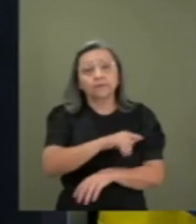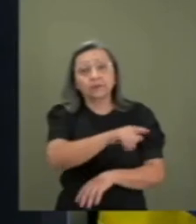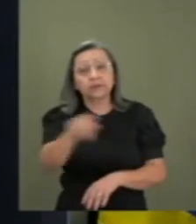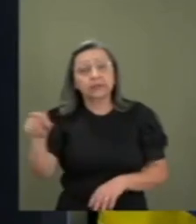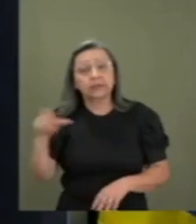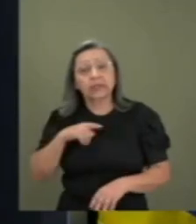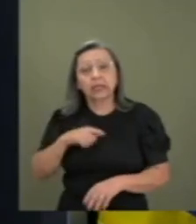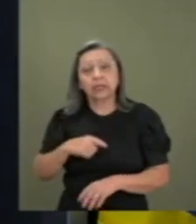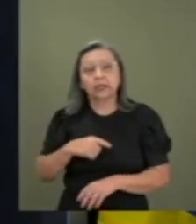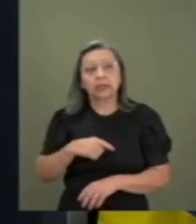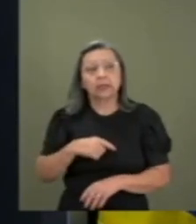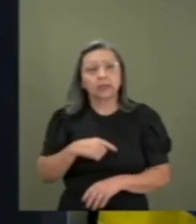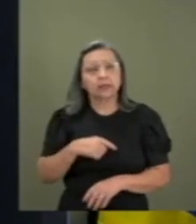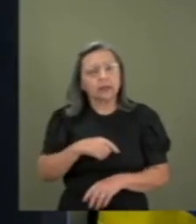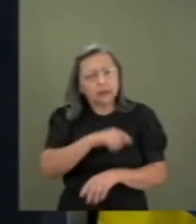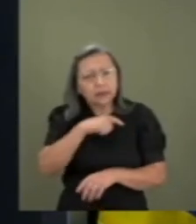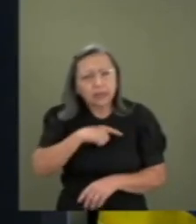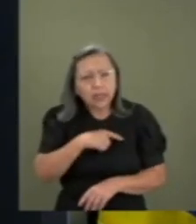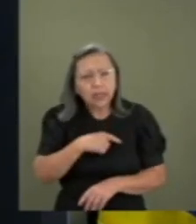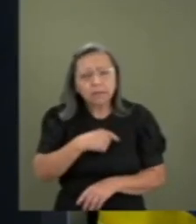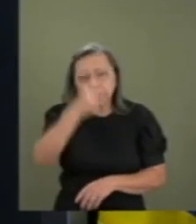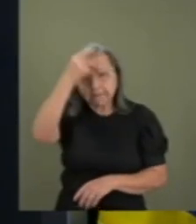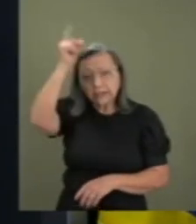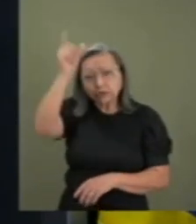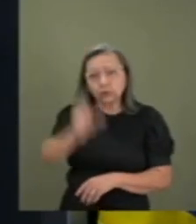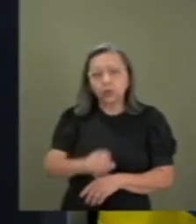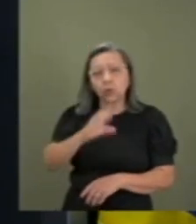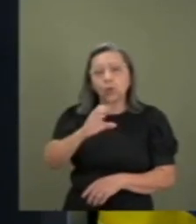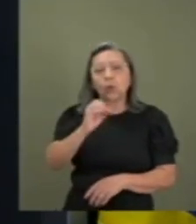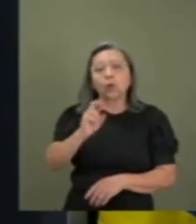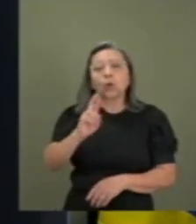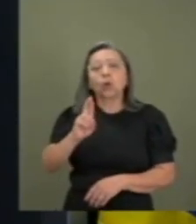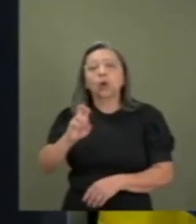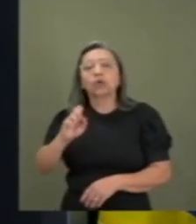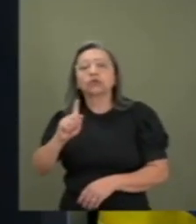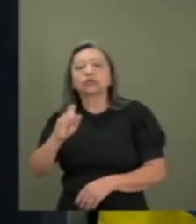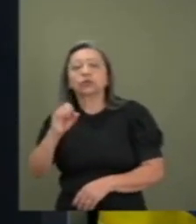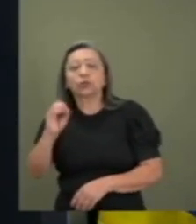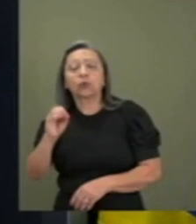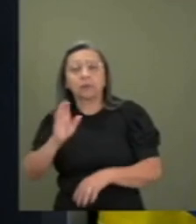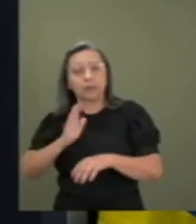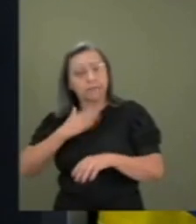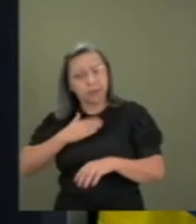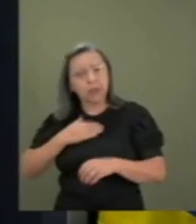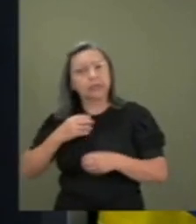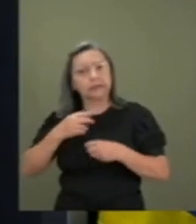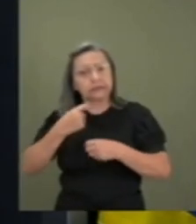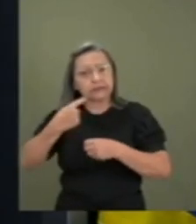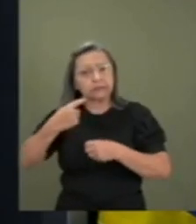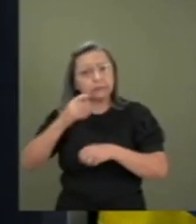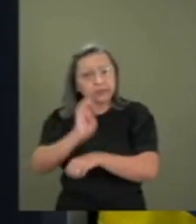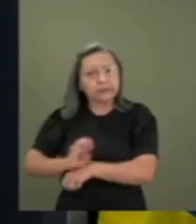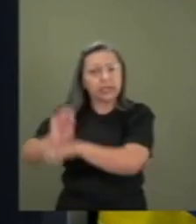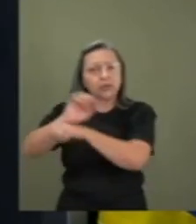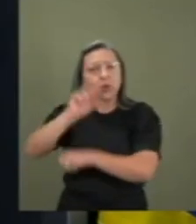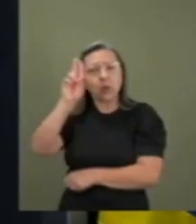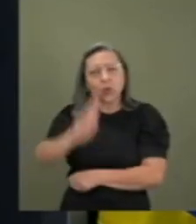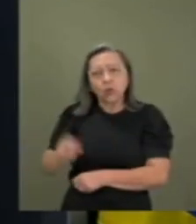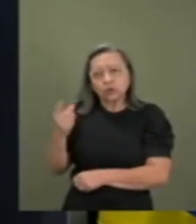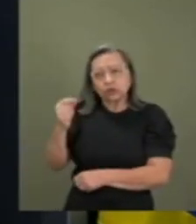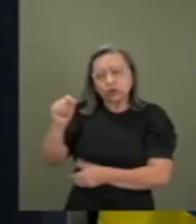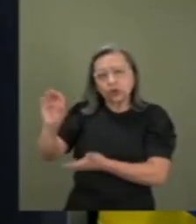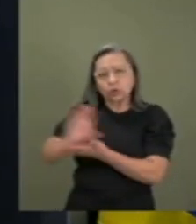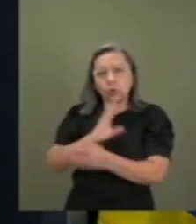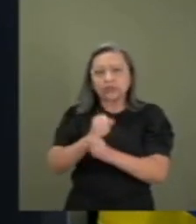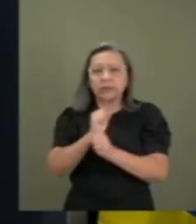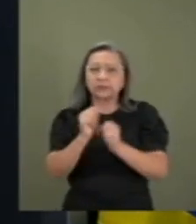corregedor, que é da minha terra, que usa o orçamento secreto, emenda de relator, para mandar